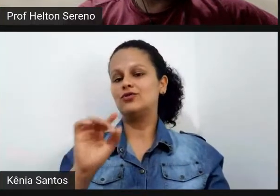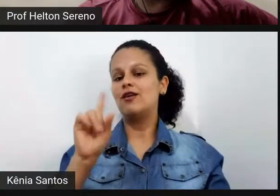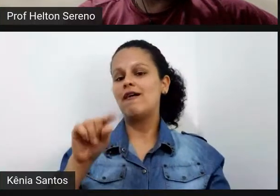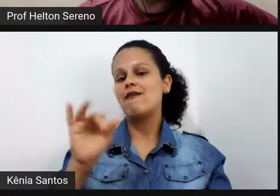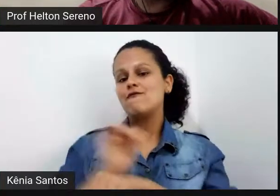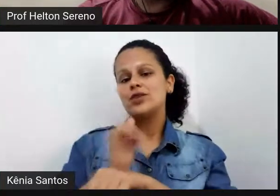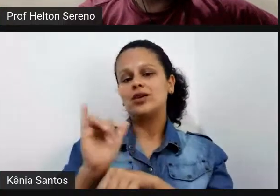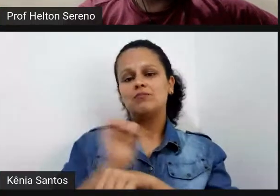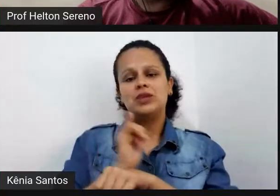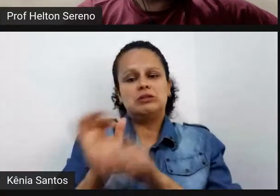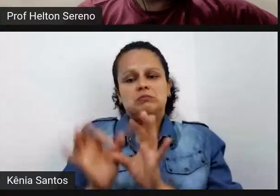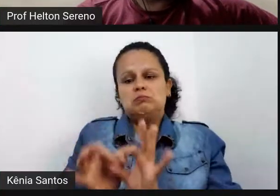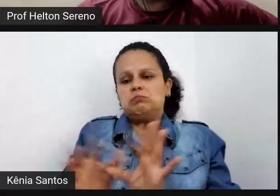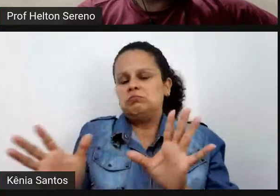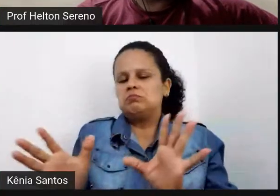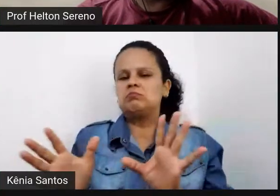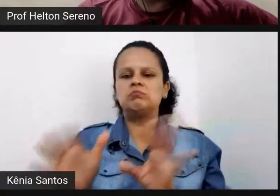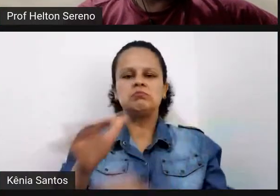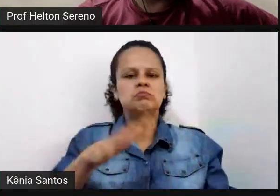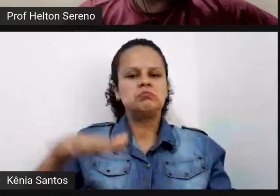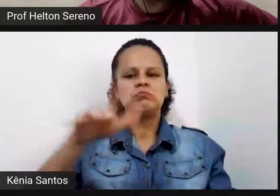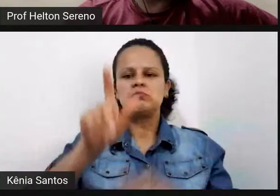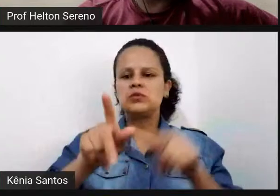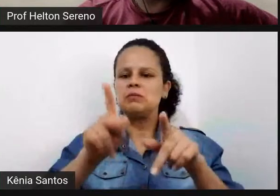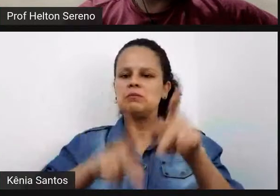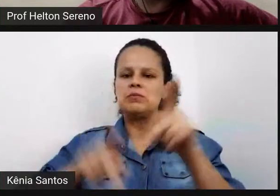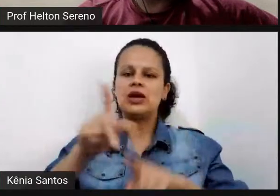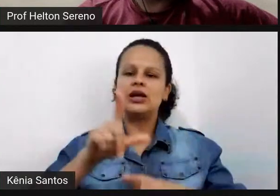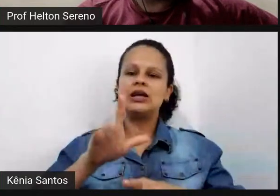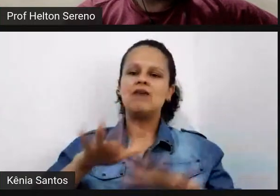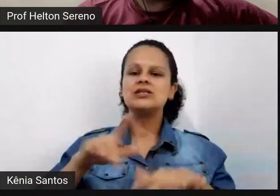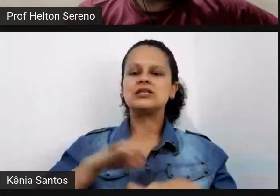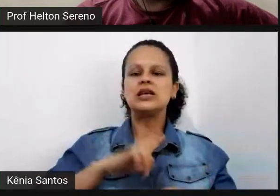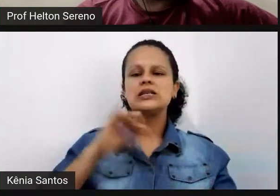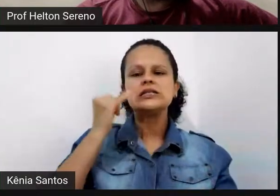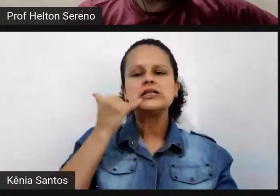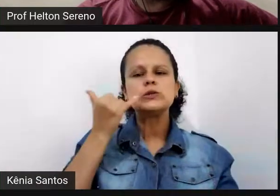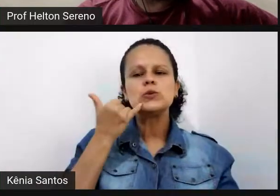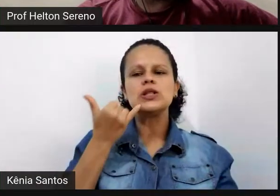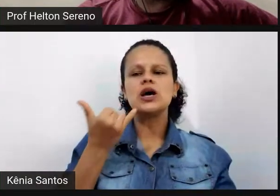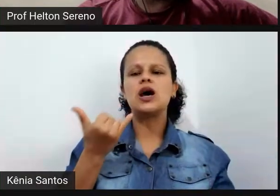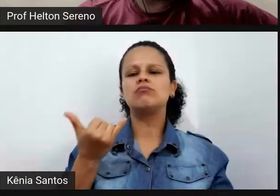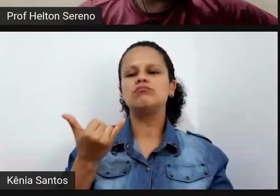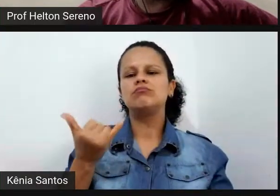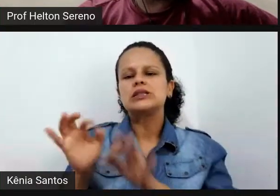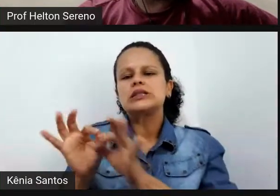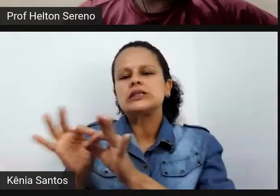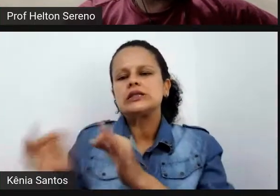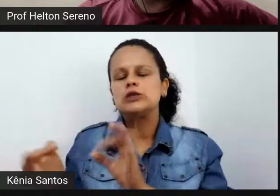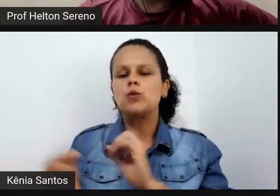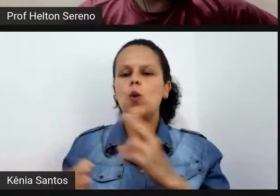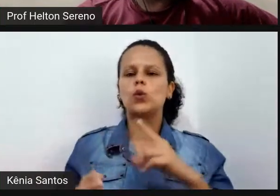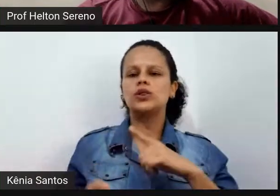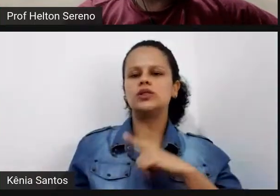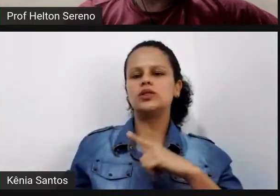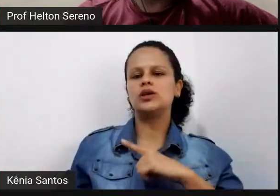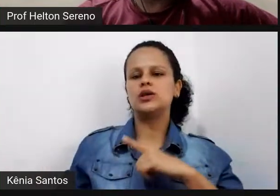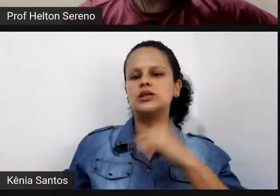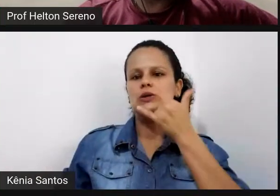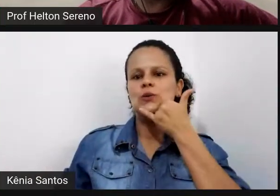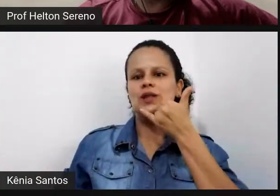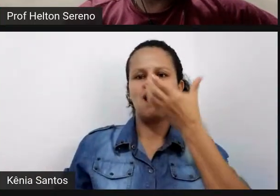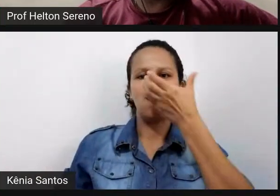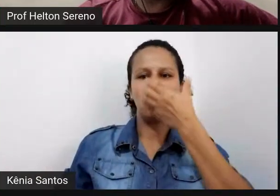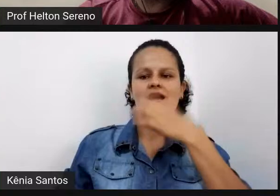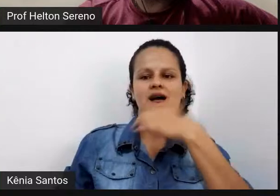importa se o seu aluno tem um celularzinho de 200 reais que ele divide com os irmãos ou se ele tem o último iPhone 15 eu não sei mais faltar